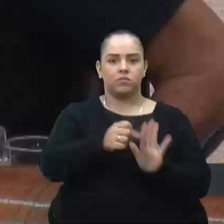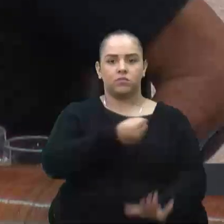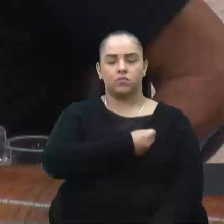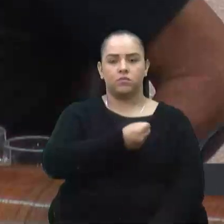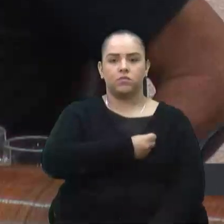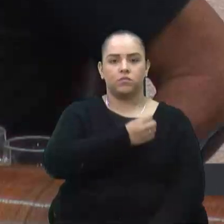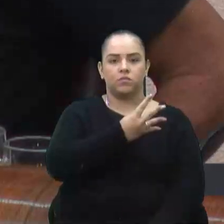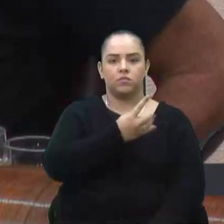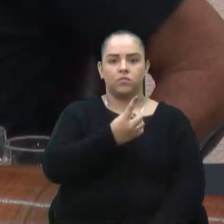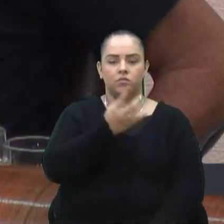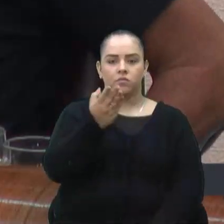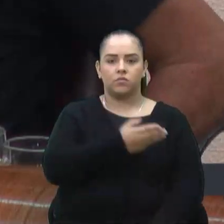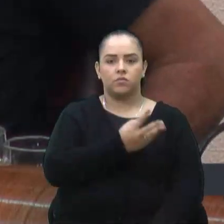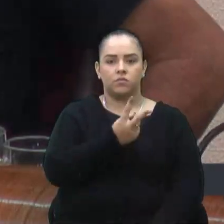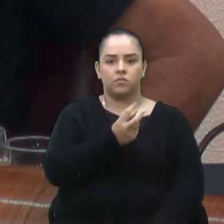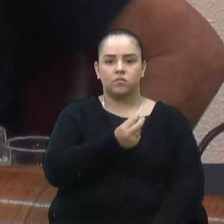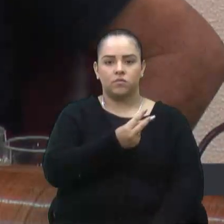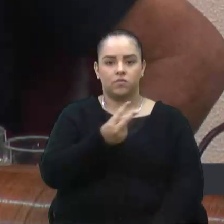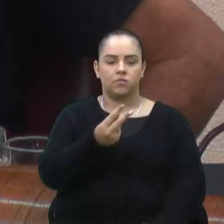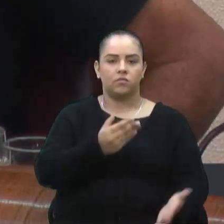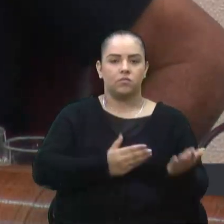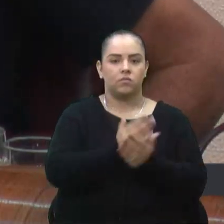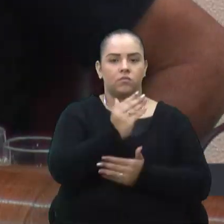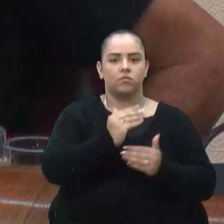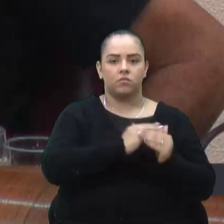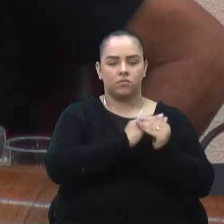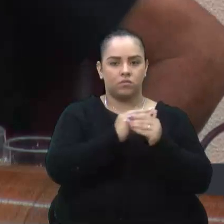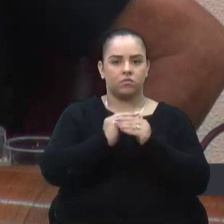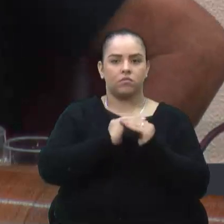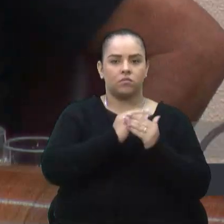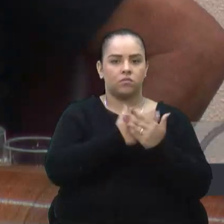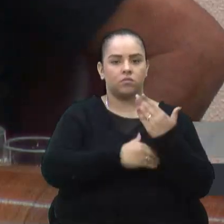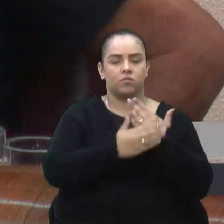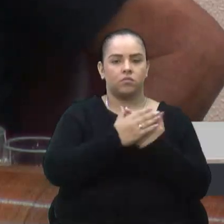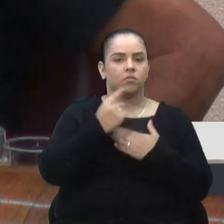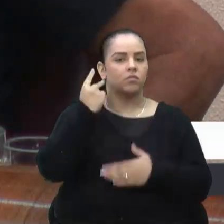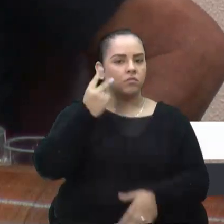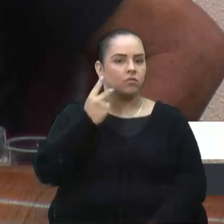2022 foi aprovado por unanimidade das vereadoras e vereadores. Encerrado.